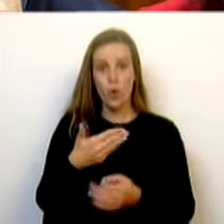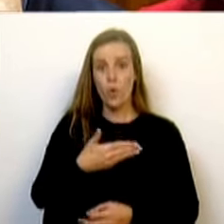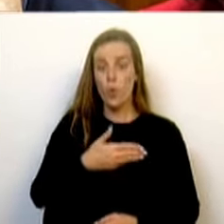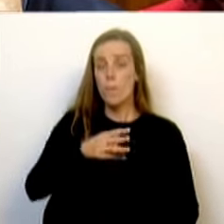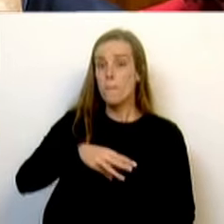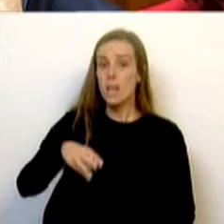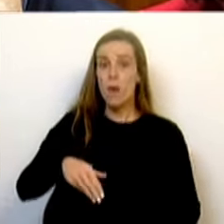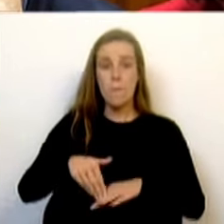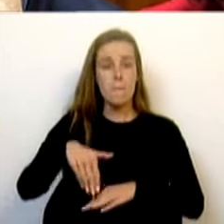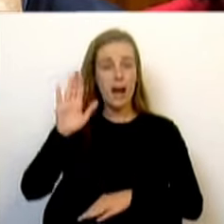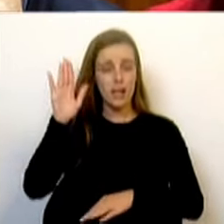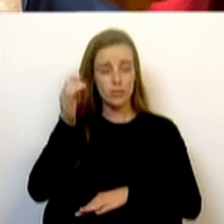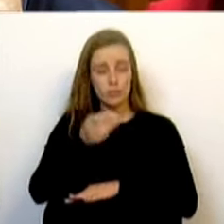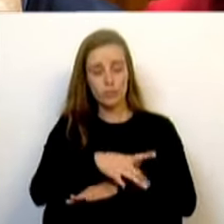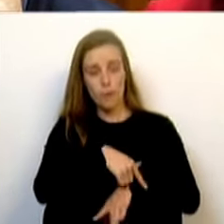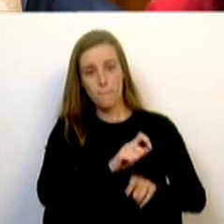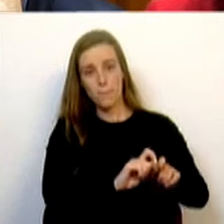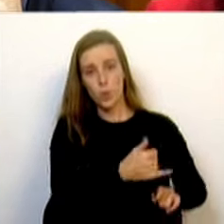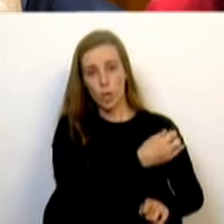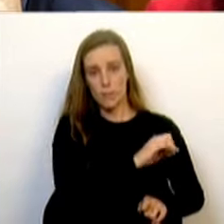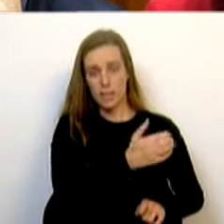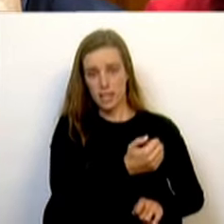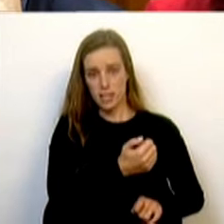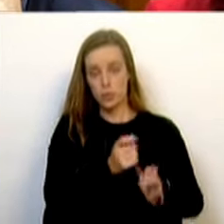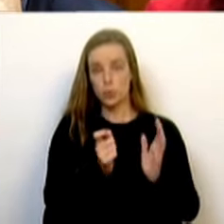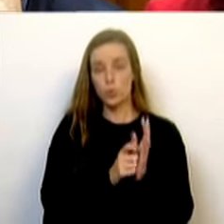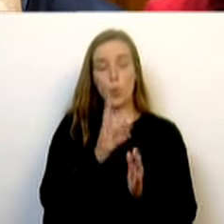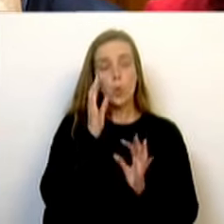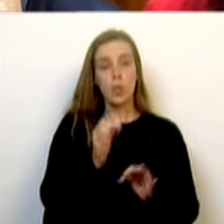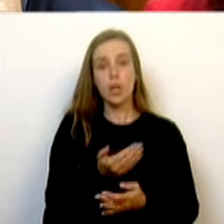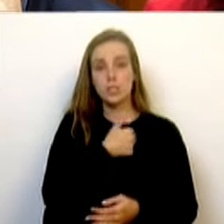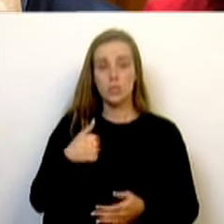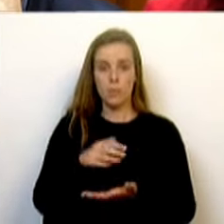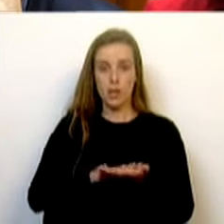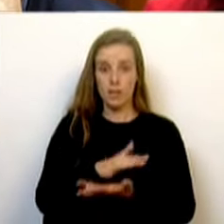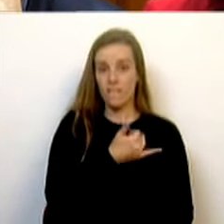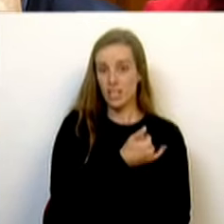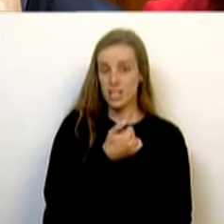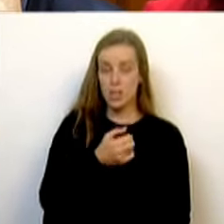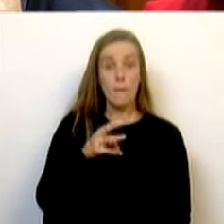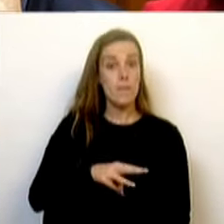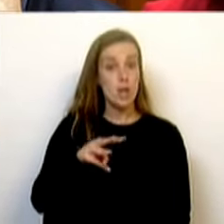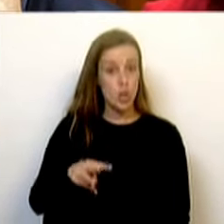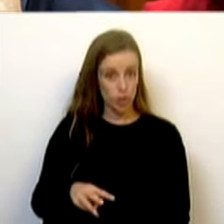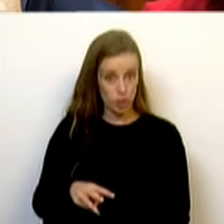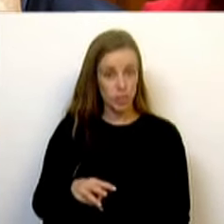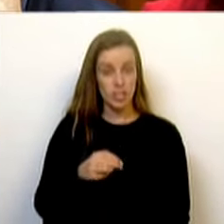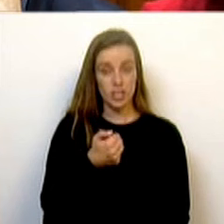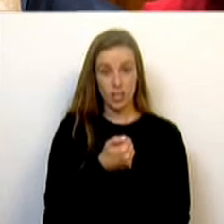igual período de 2015. Consultas nos cuidados de saúde primários, 25.000.000 dos